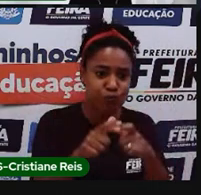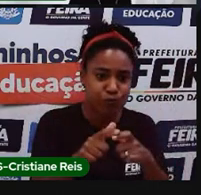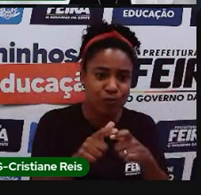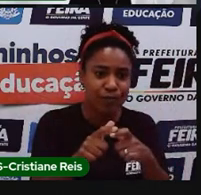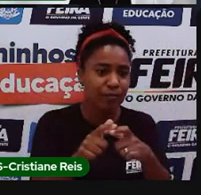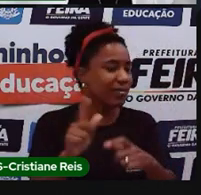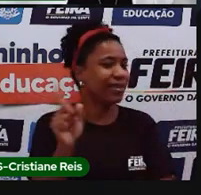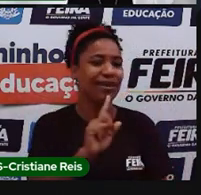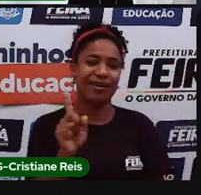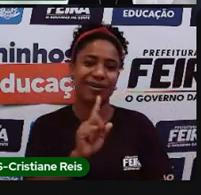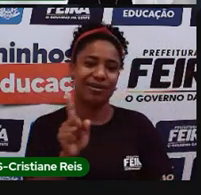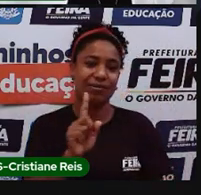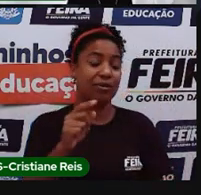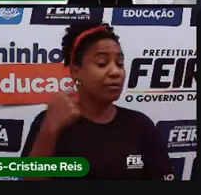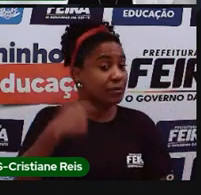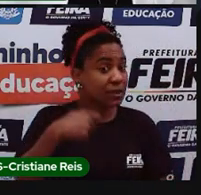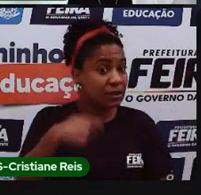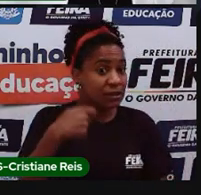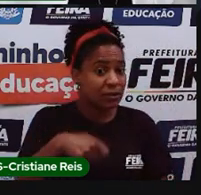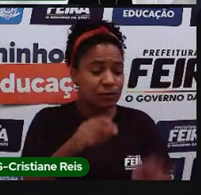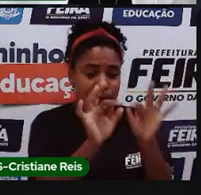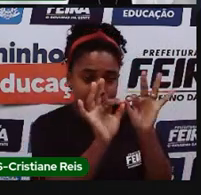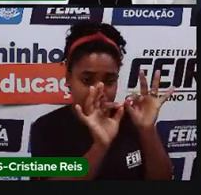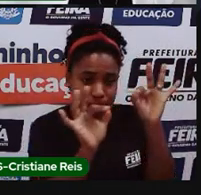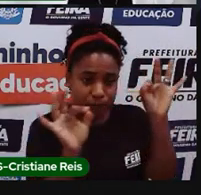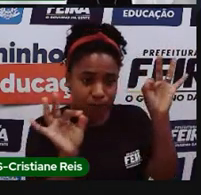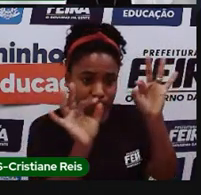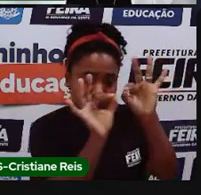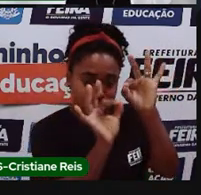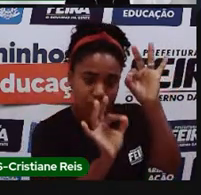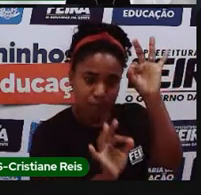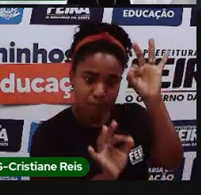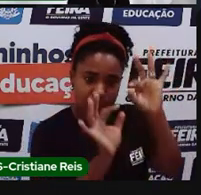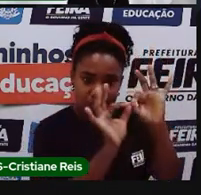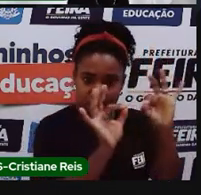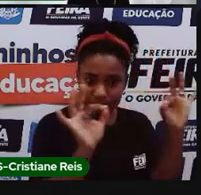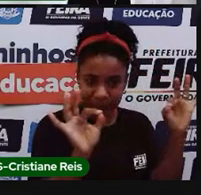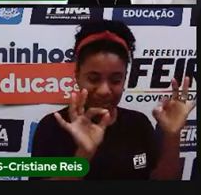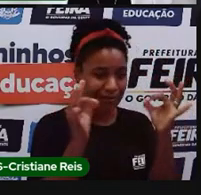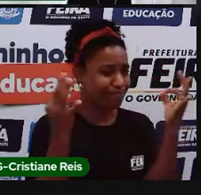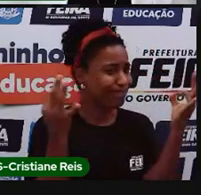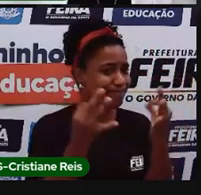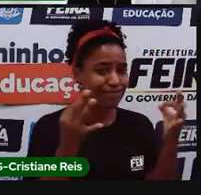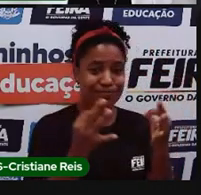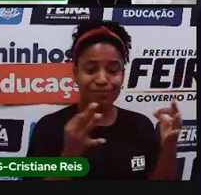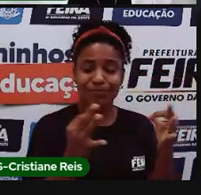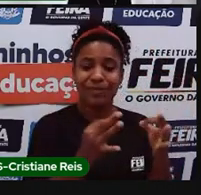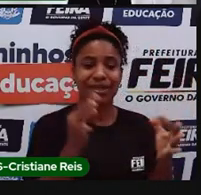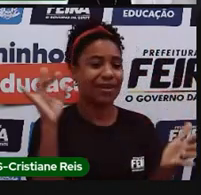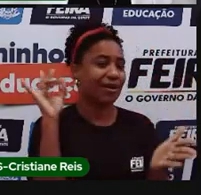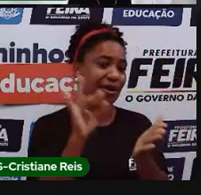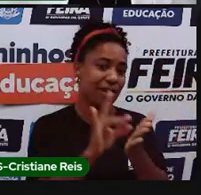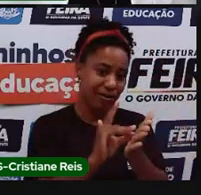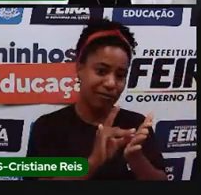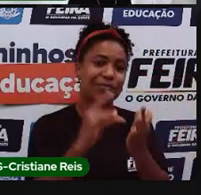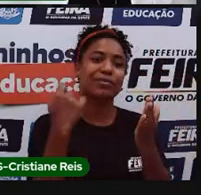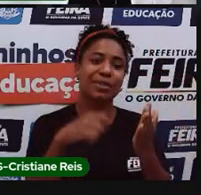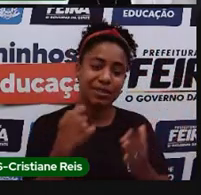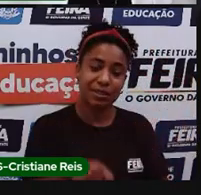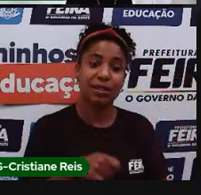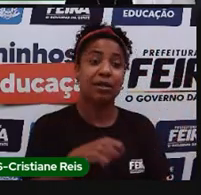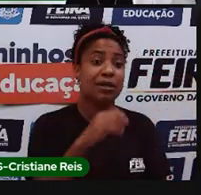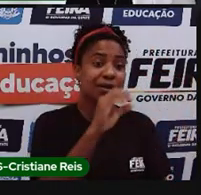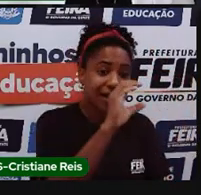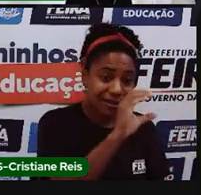preciso de ter uma distância equilibrada para todos os locais. Então, cada centímetro que eu medir aqui nesse